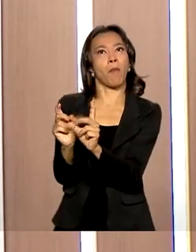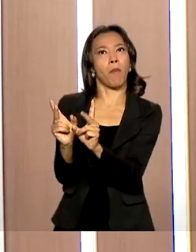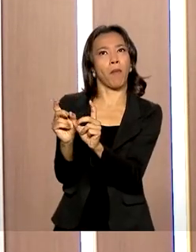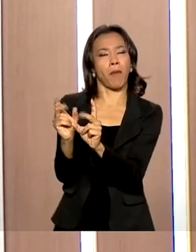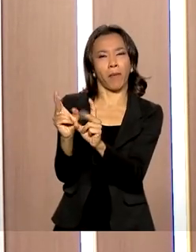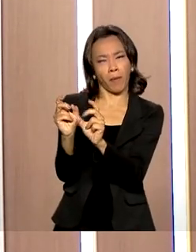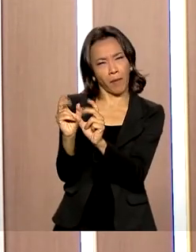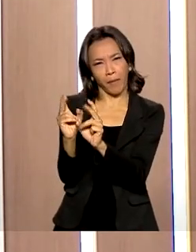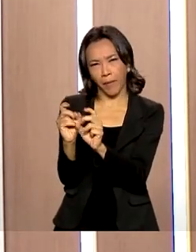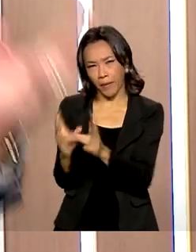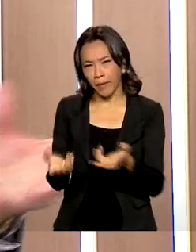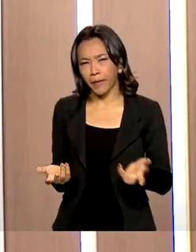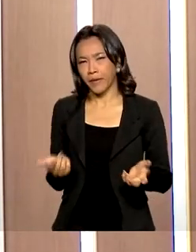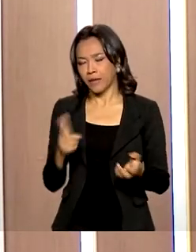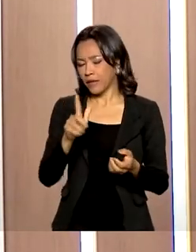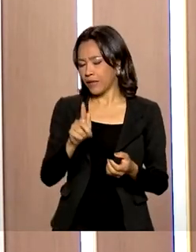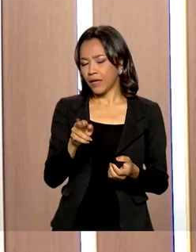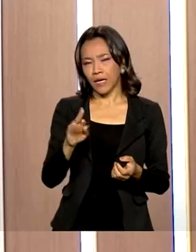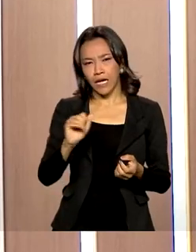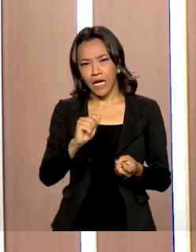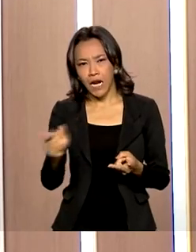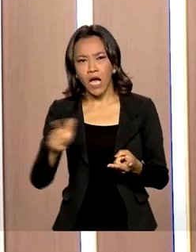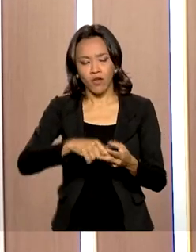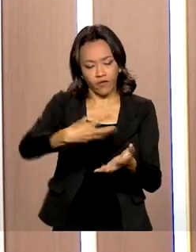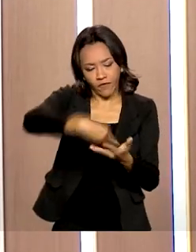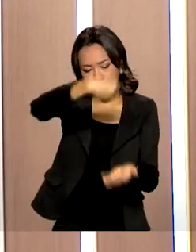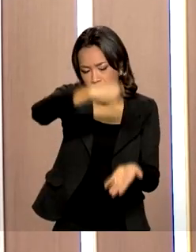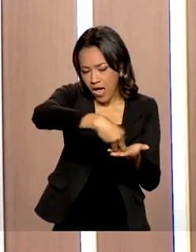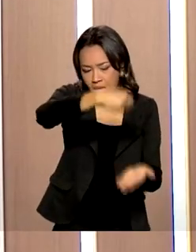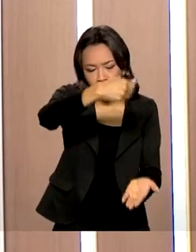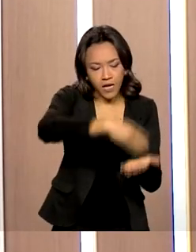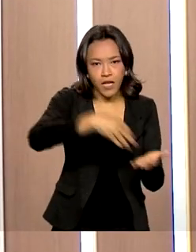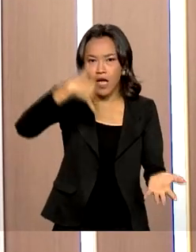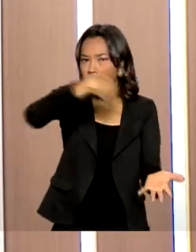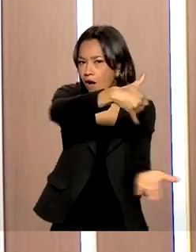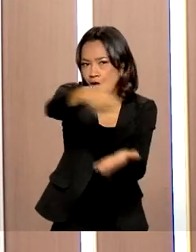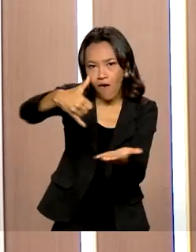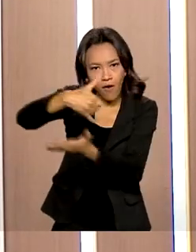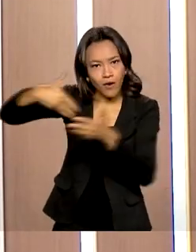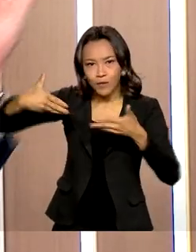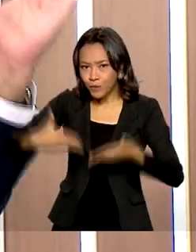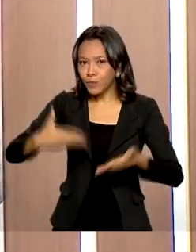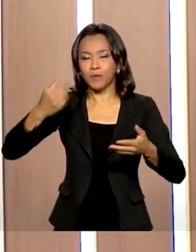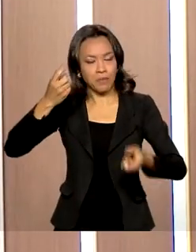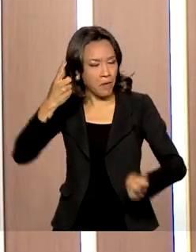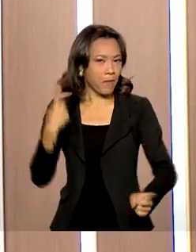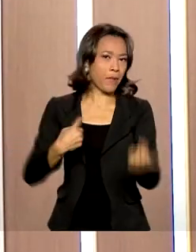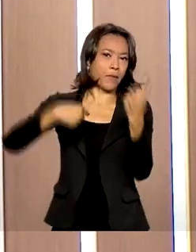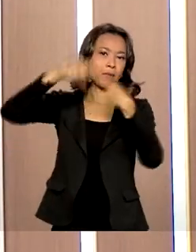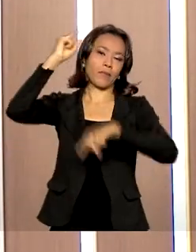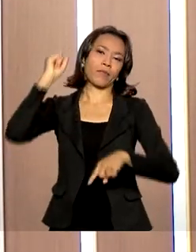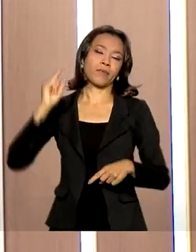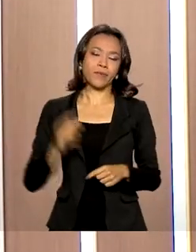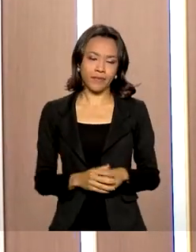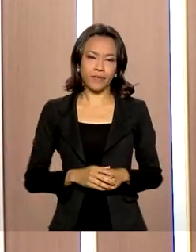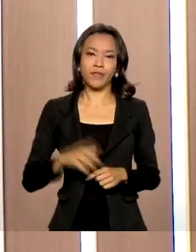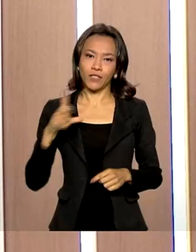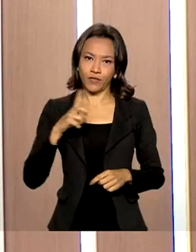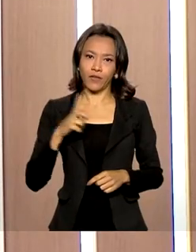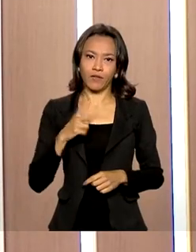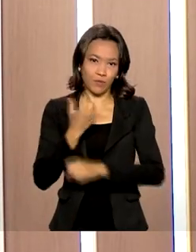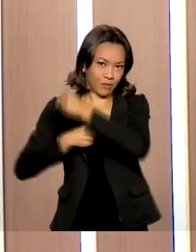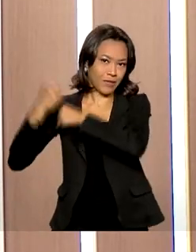complexo, desde a soja em grãos, farelo de soja, óleo de soja, tudo isso contribui para esse resultado excepcional que nós tivemos em 2021.